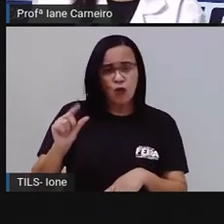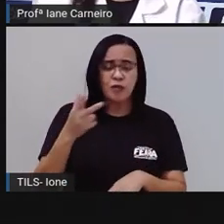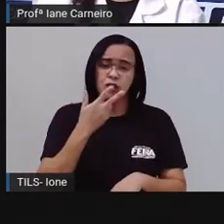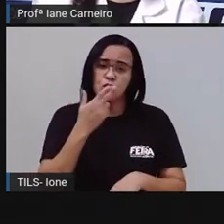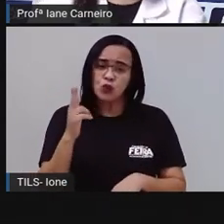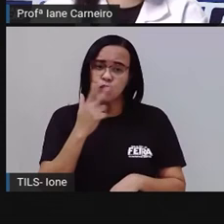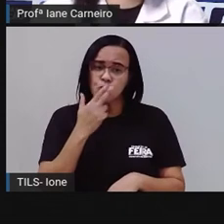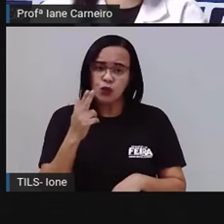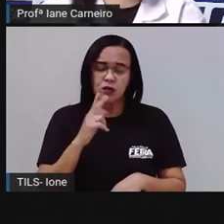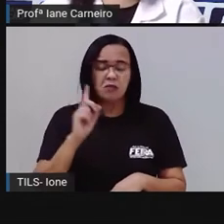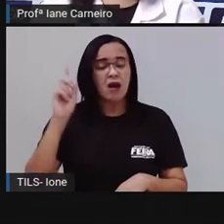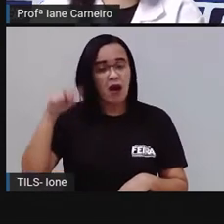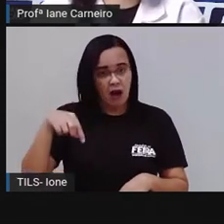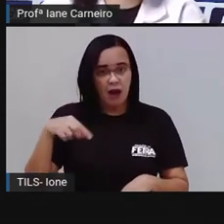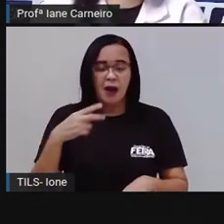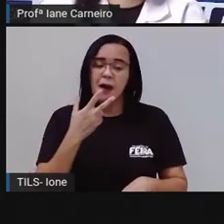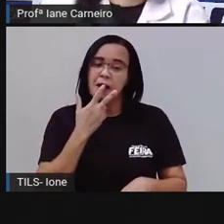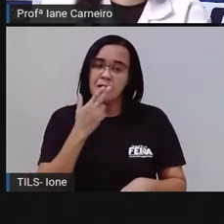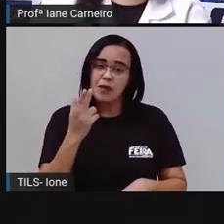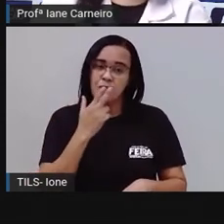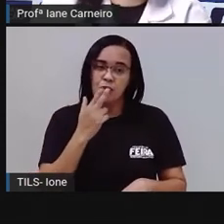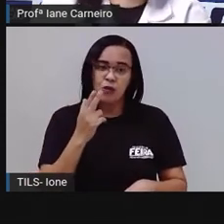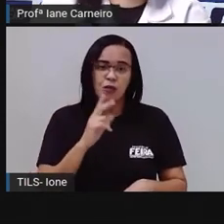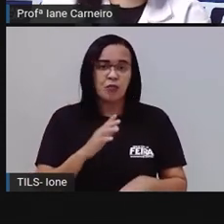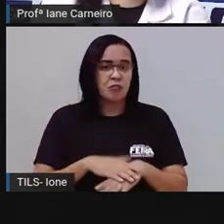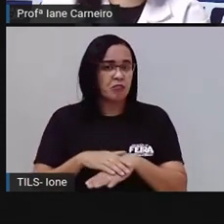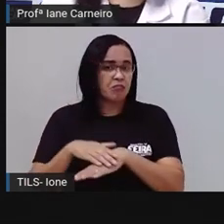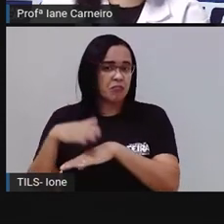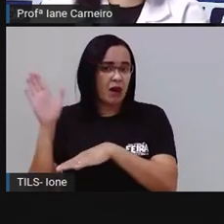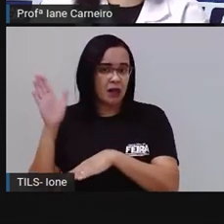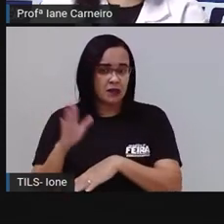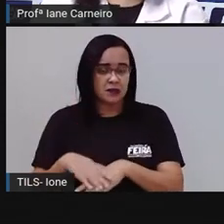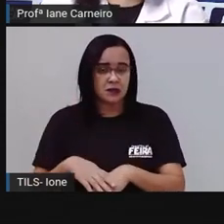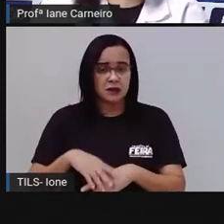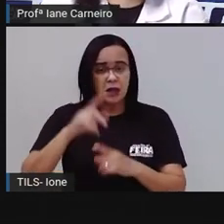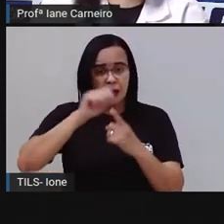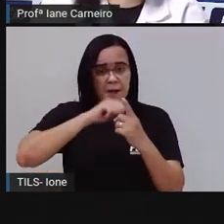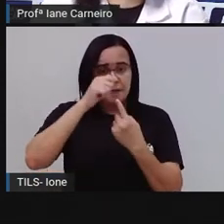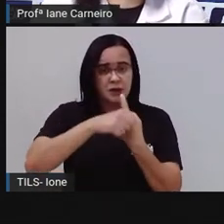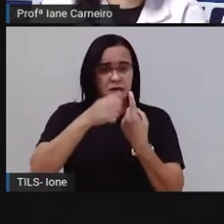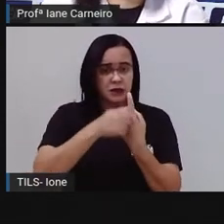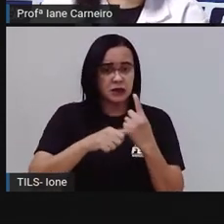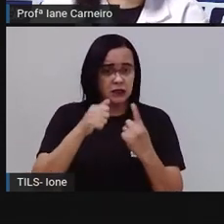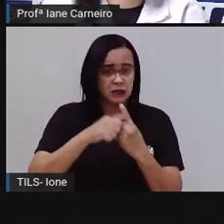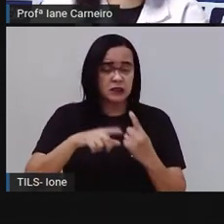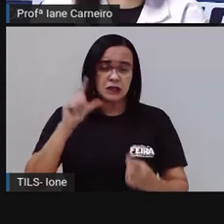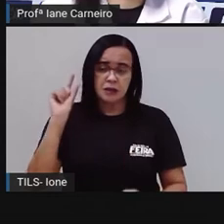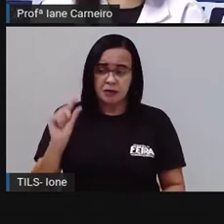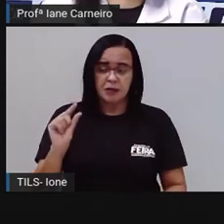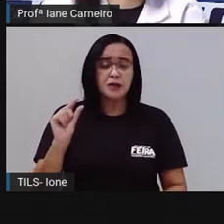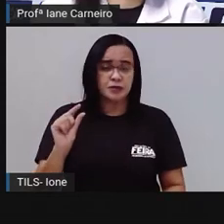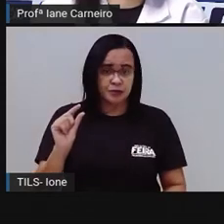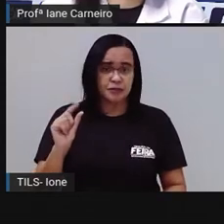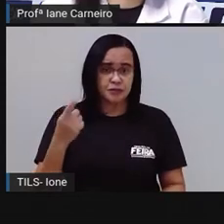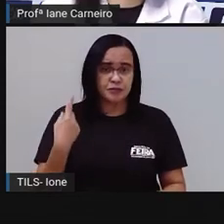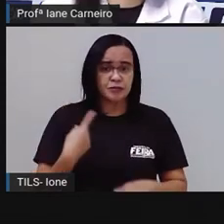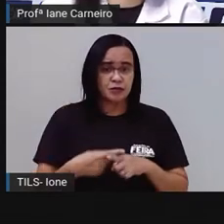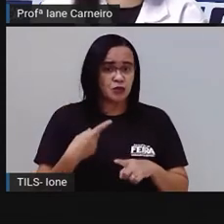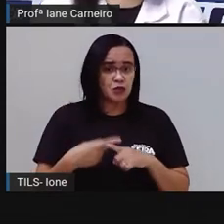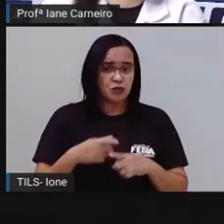É menor, né? A da casca de banana. Porque o filtro de cigarro ele leva mais tempo, gente,